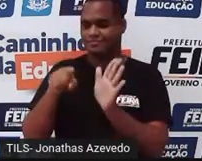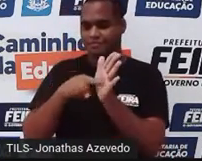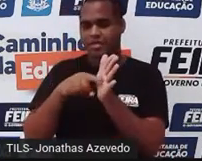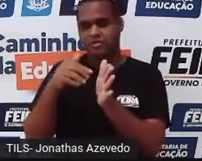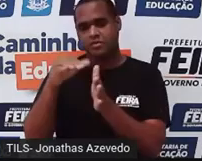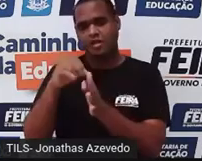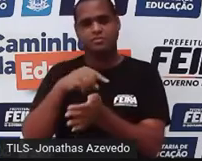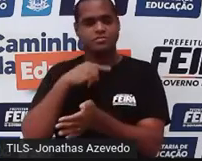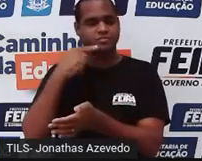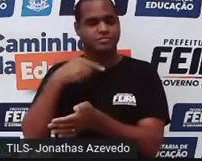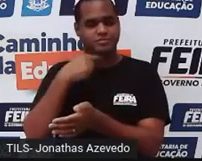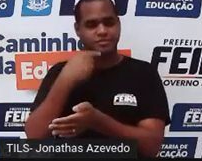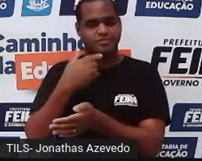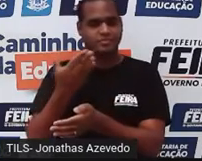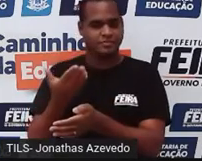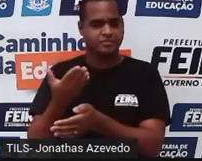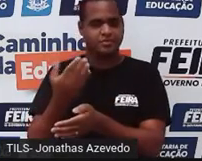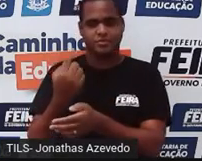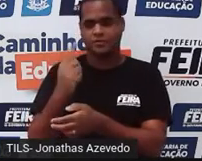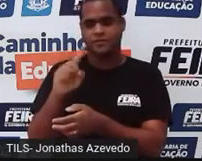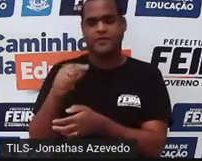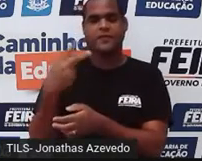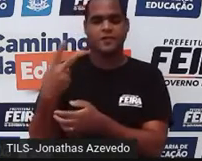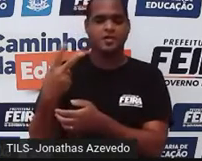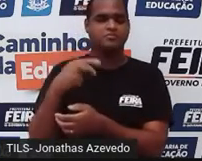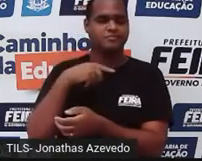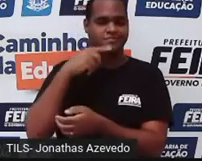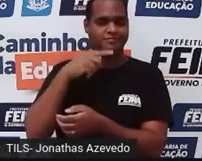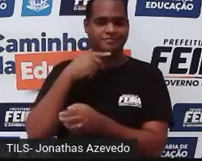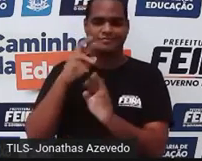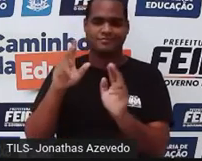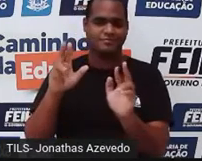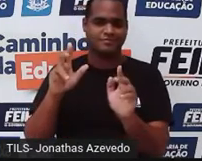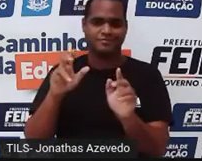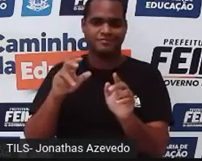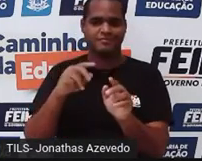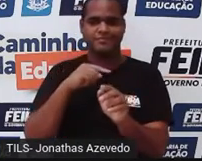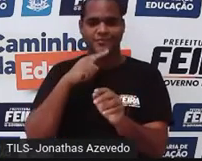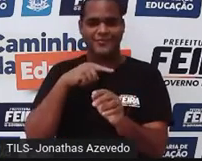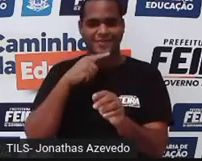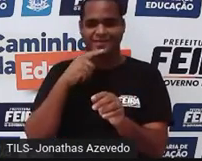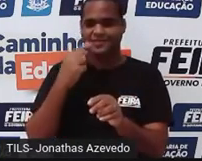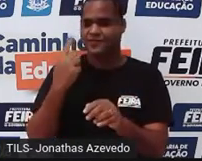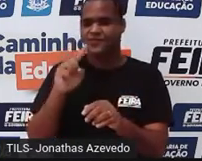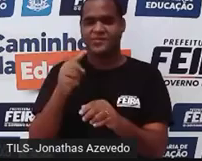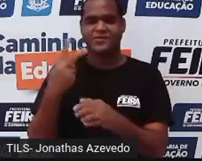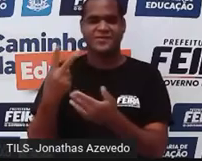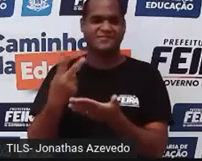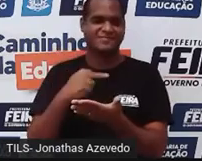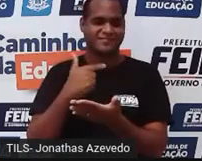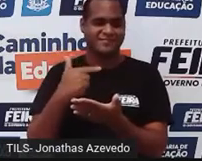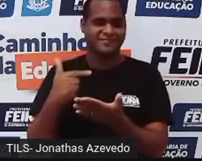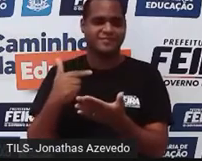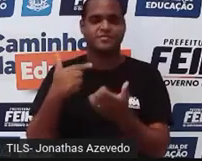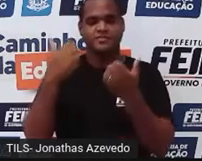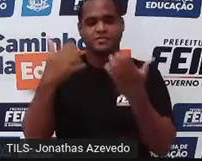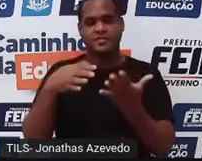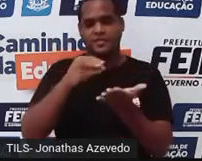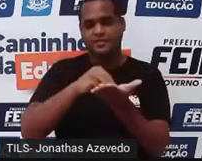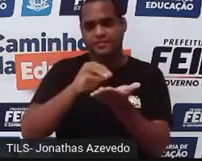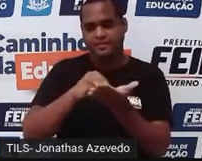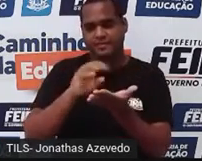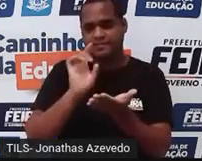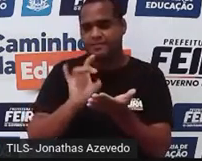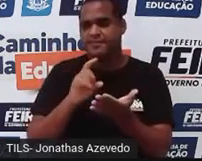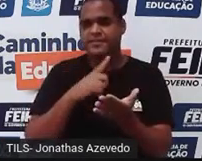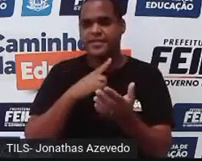usando o menos 10. O 1,2 também não. Então, não se faz contagem com 1,2. Então, só sobra para a gente